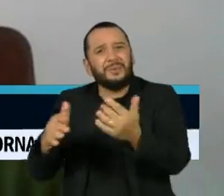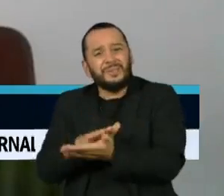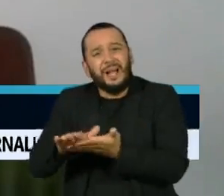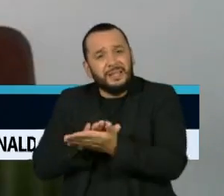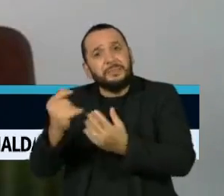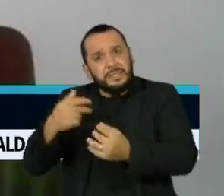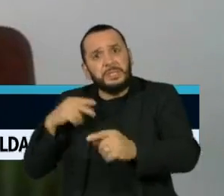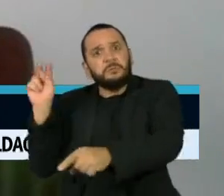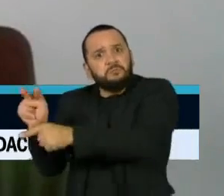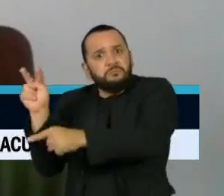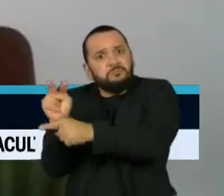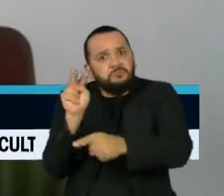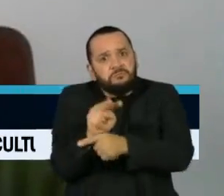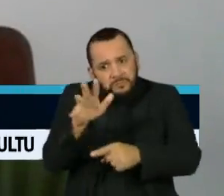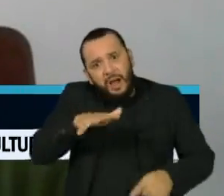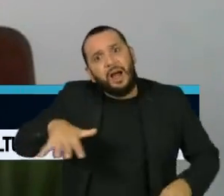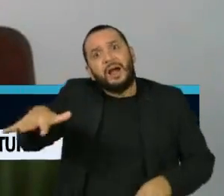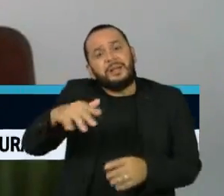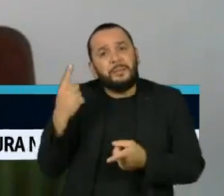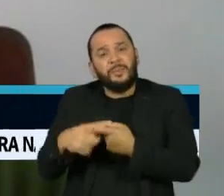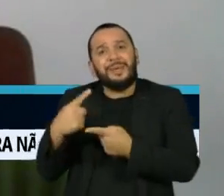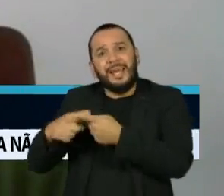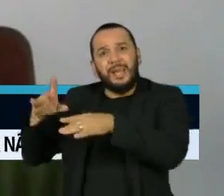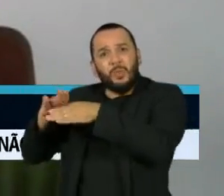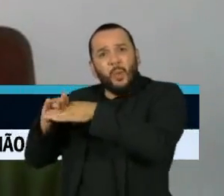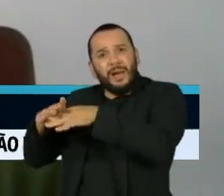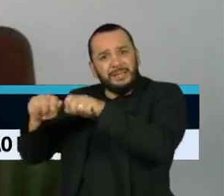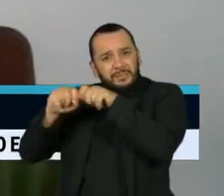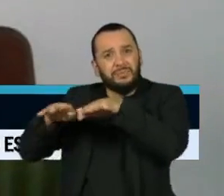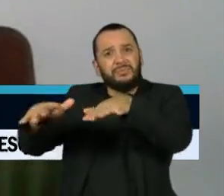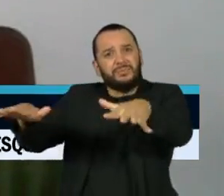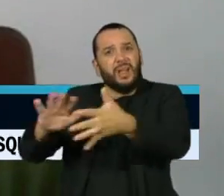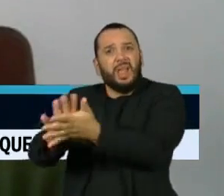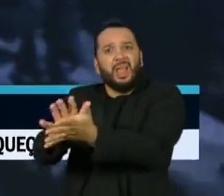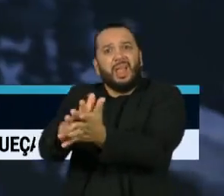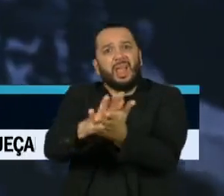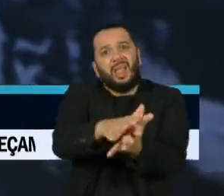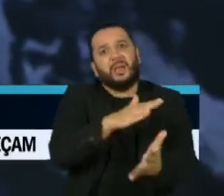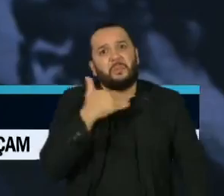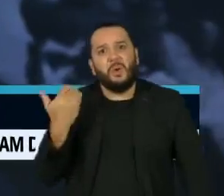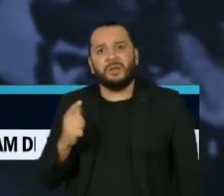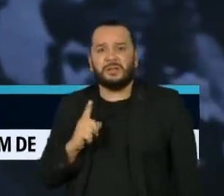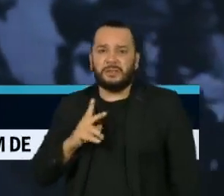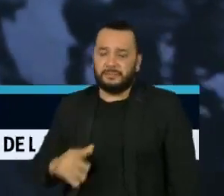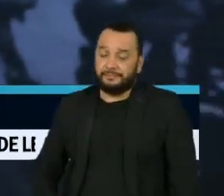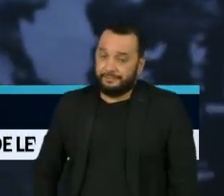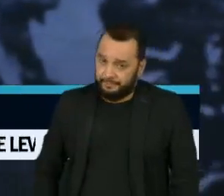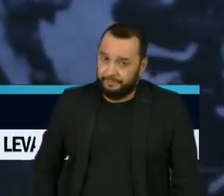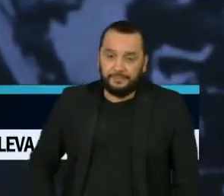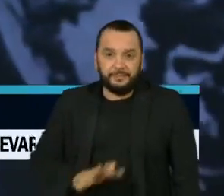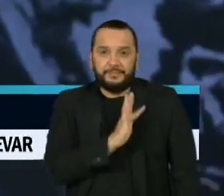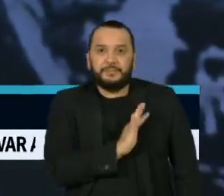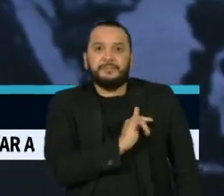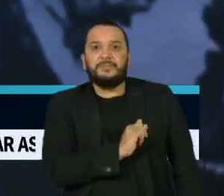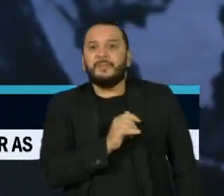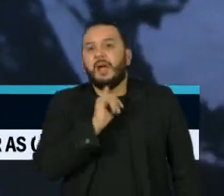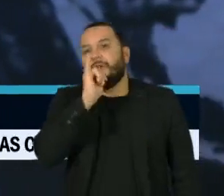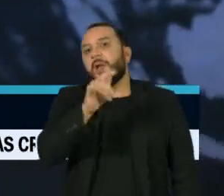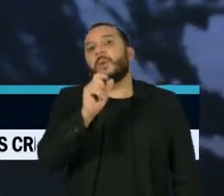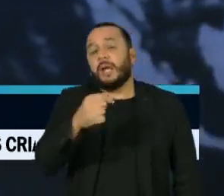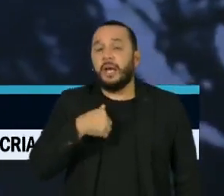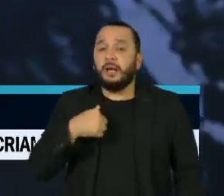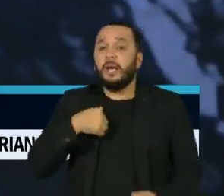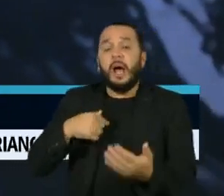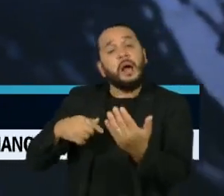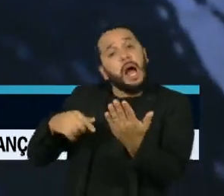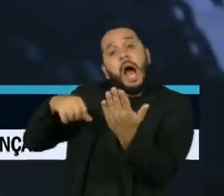essa área, sabendo dos riscos, inclusive, de extermínio desse povo. Em nota, a FUNAI informou que analisa